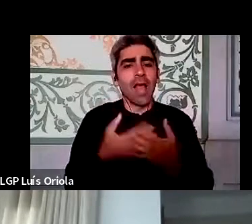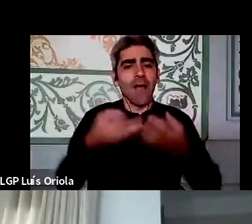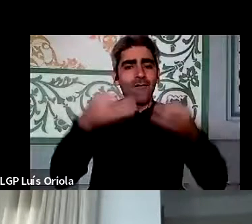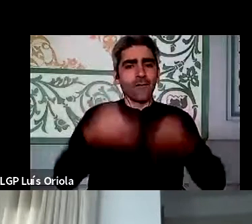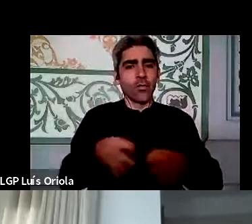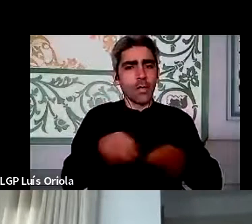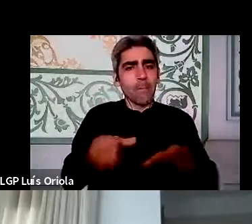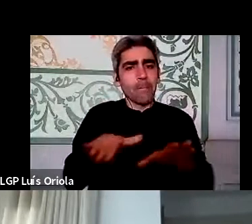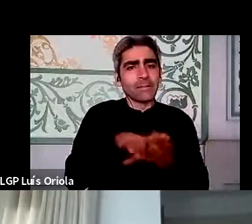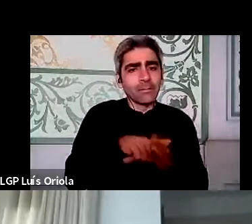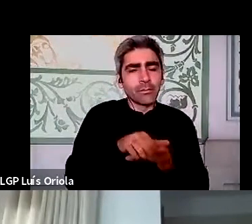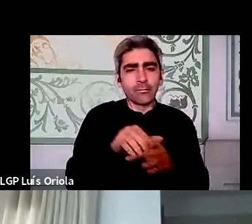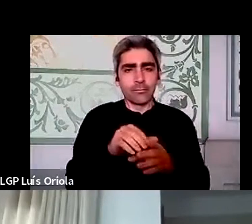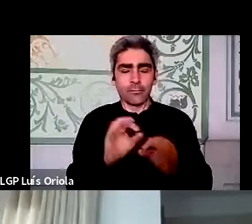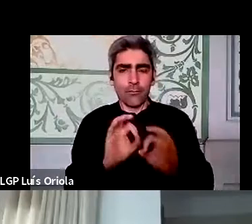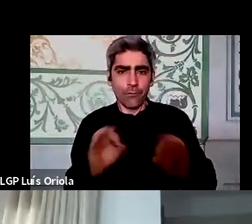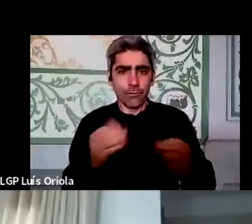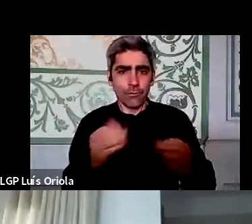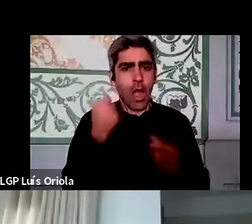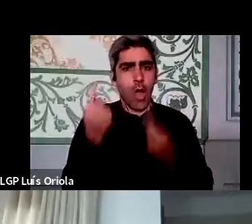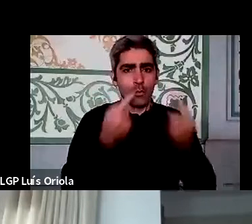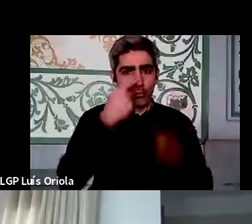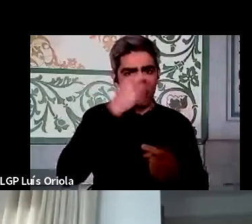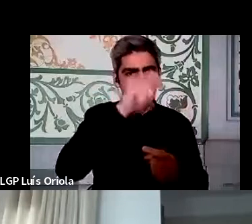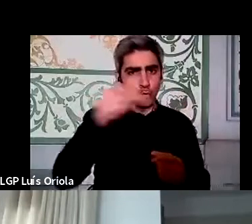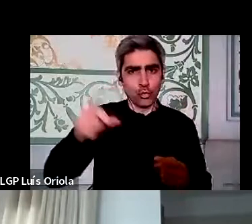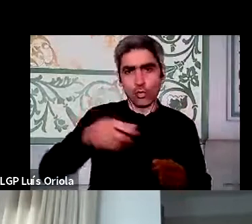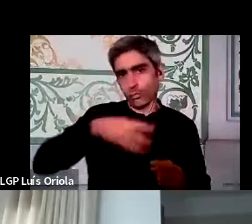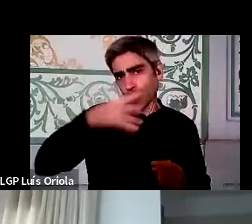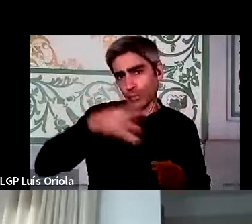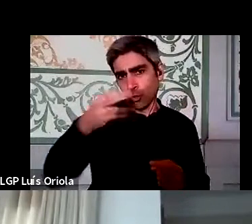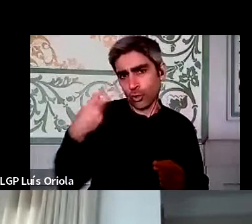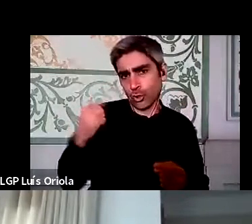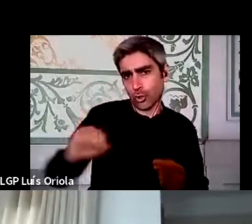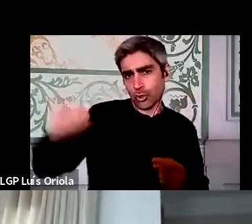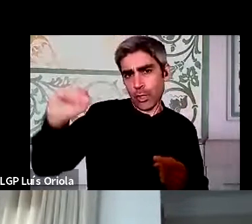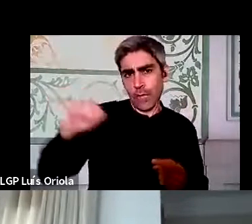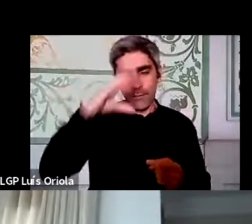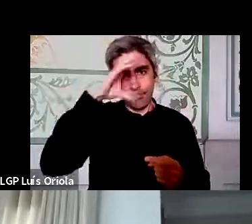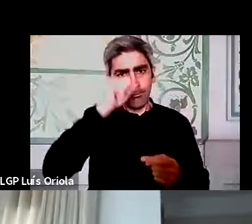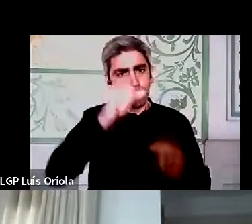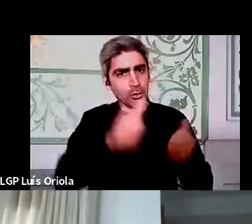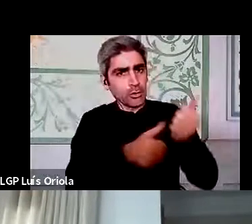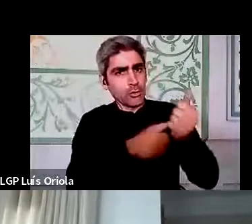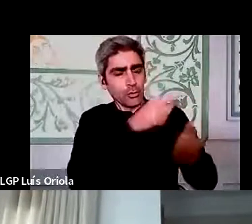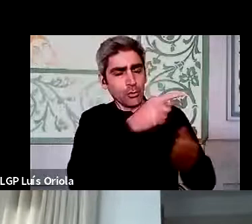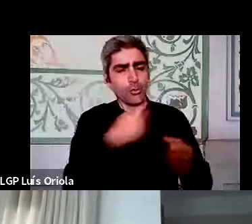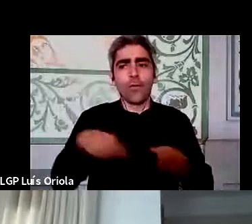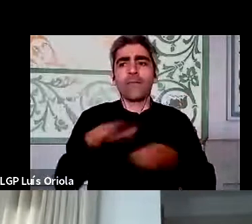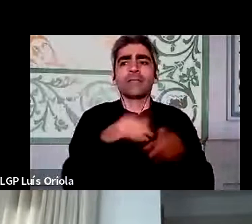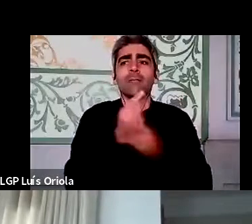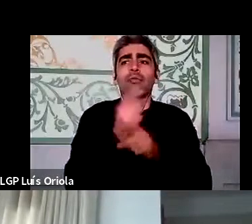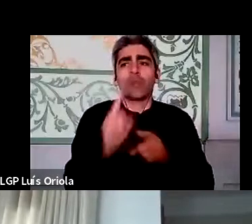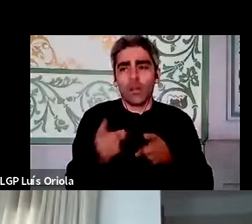participações. Julgo que algumas das pessoas terão explicado aos seus chefes e aos ministros que os tutelam porquê que estavam a fazer isto. Mas